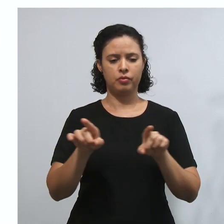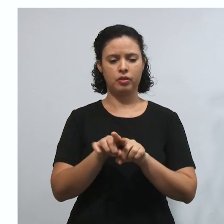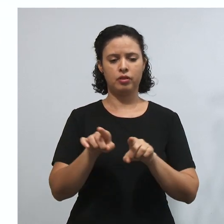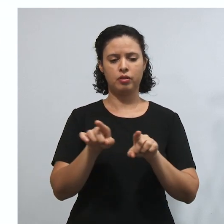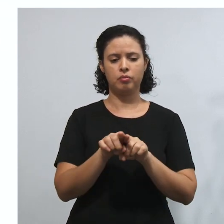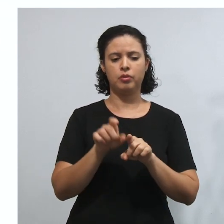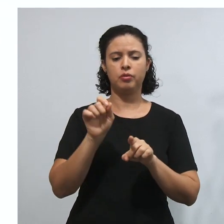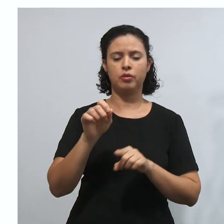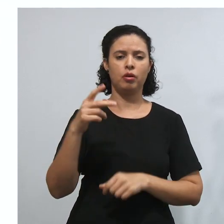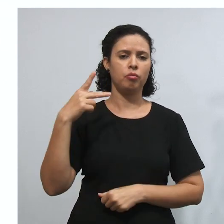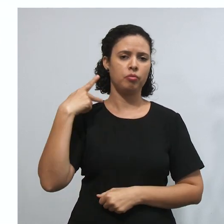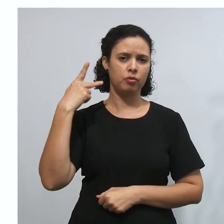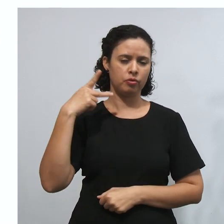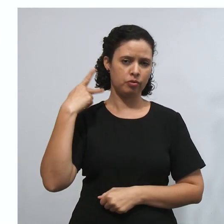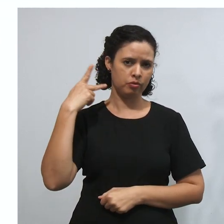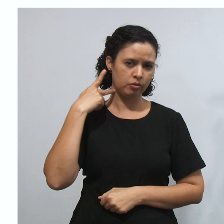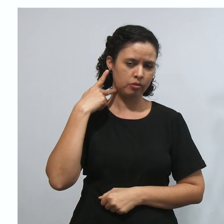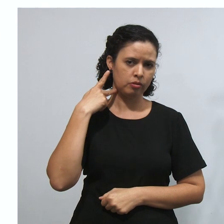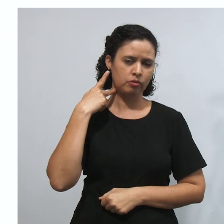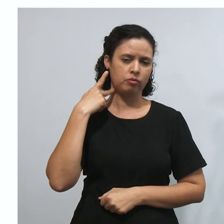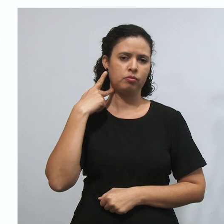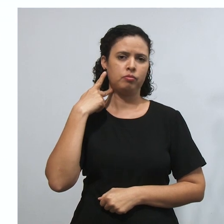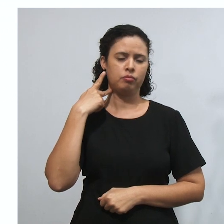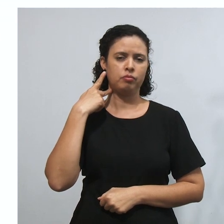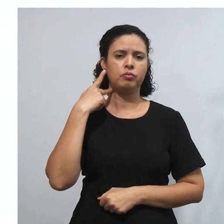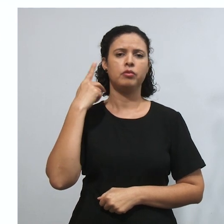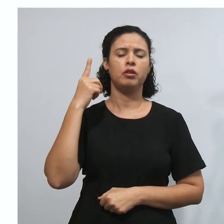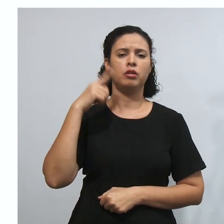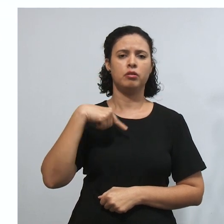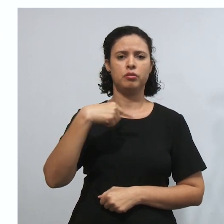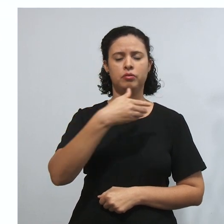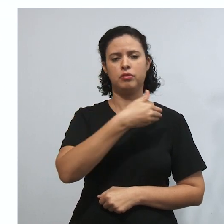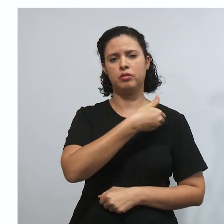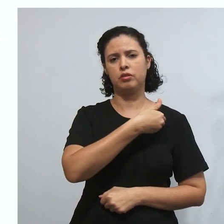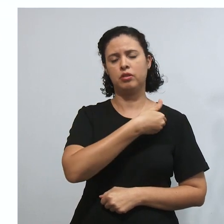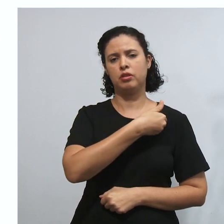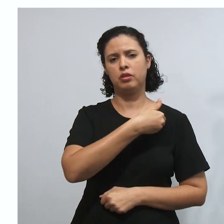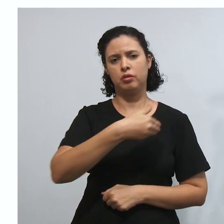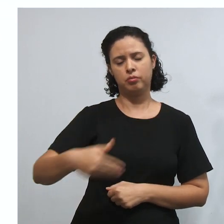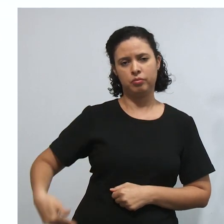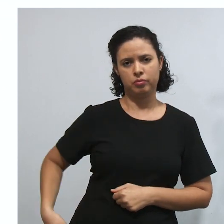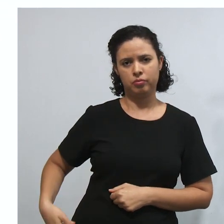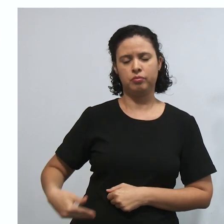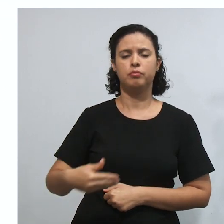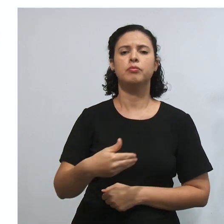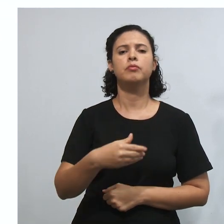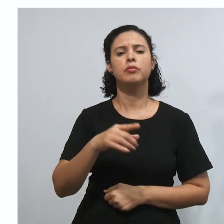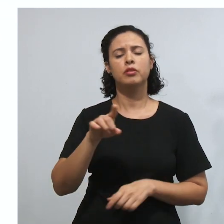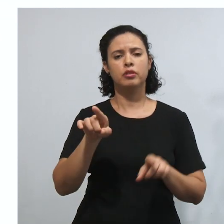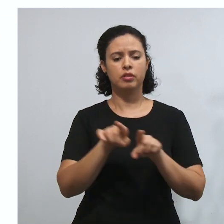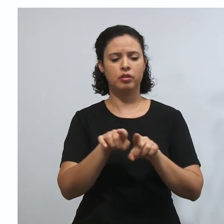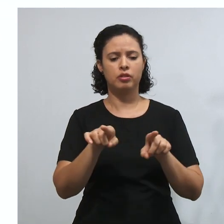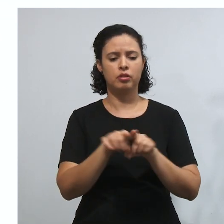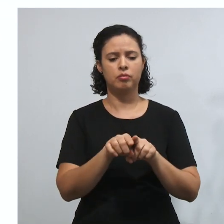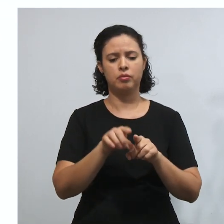República, temos também, ó, o Conselho Federal da Ordem dos Advogados do Brasil, né? Temos